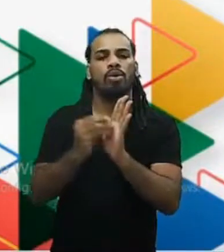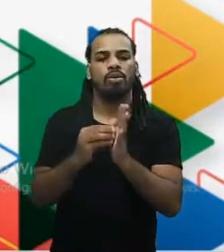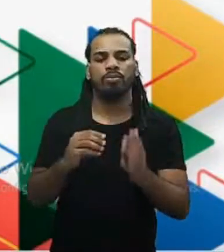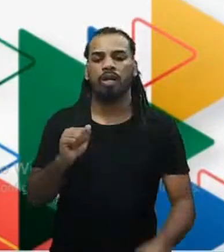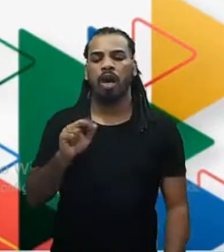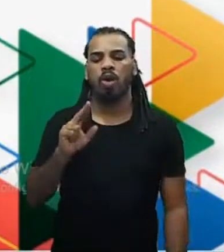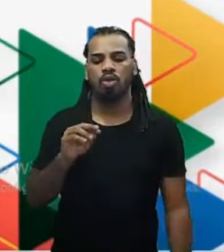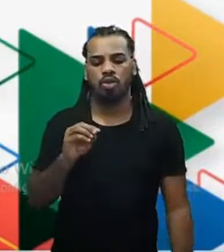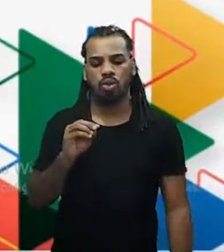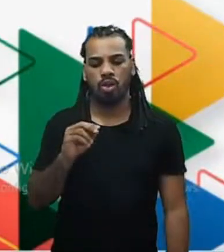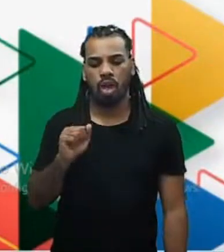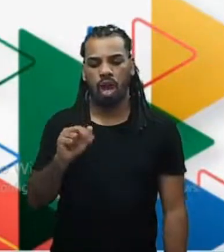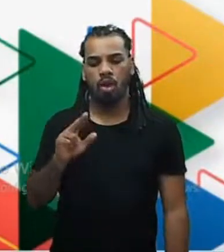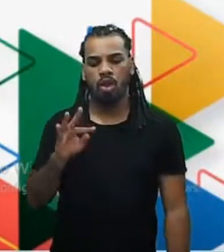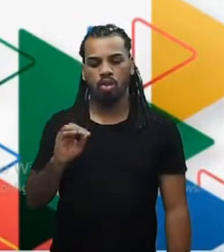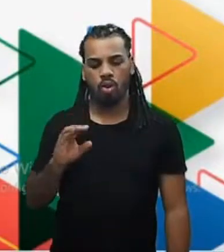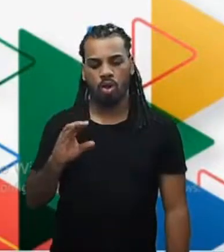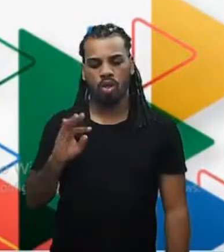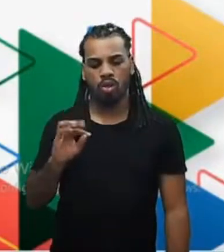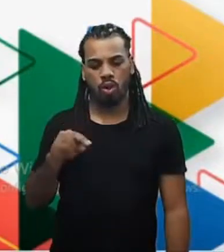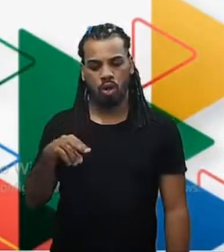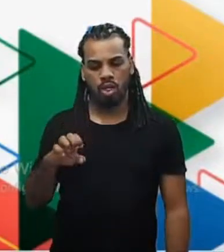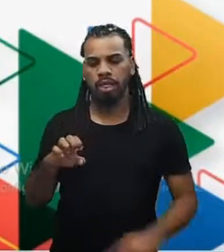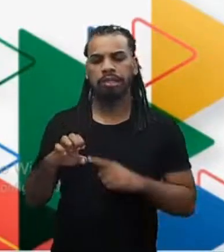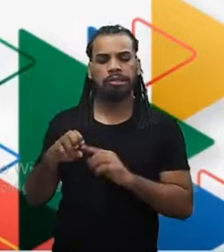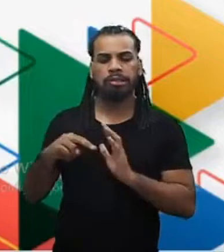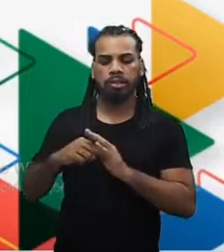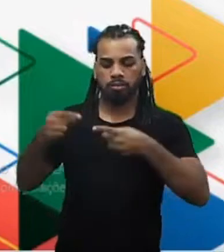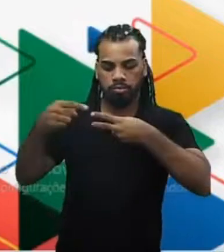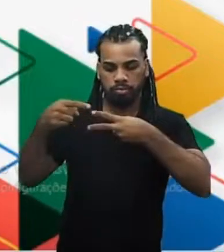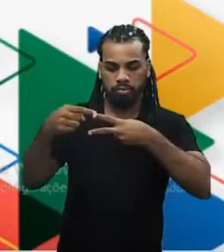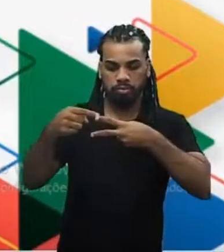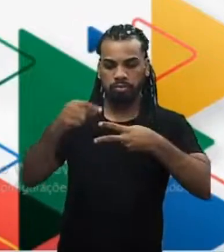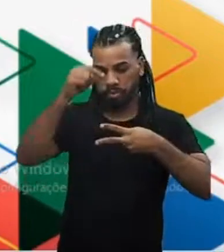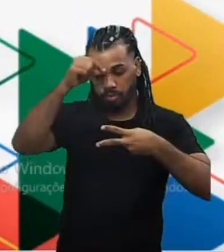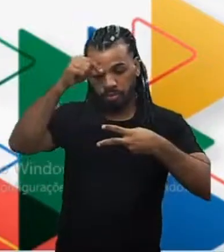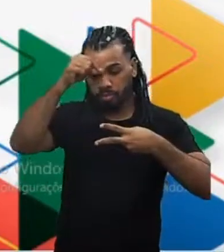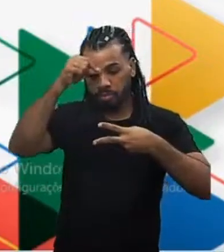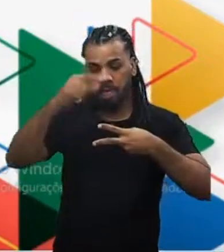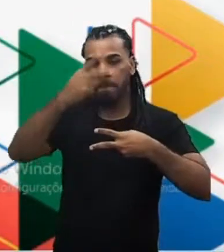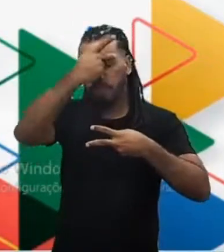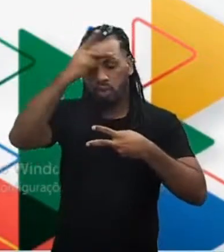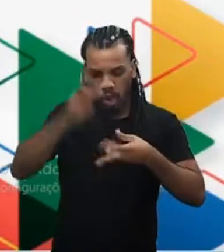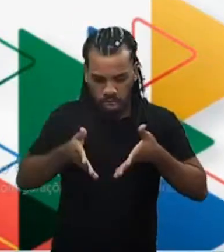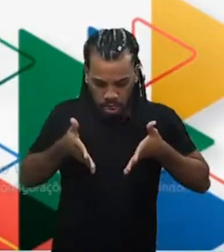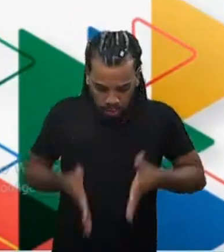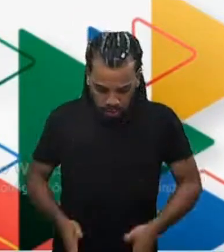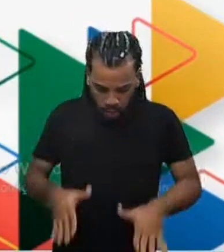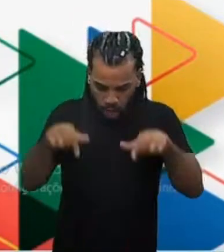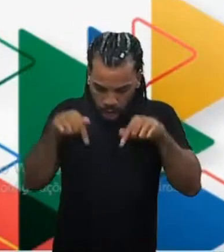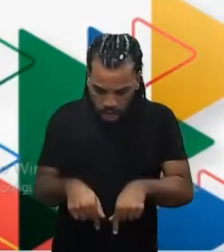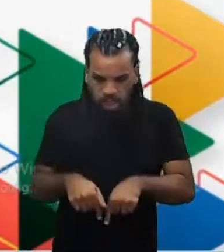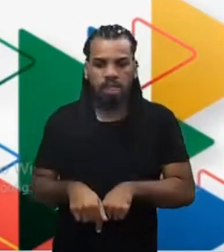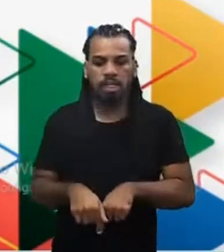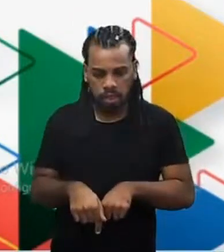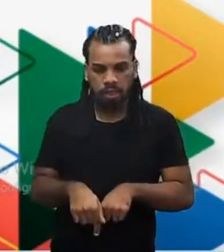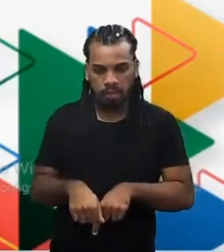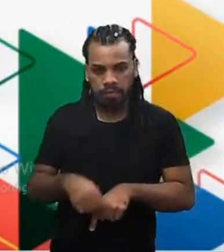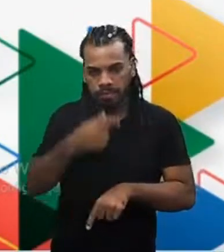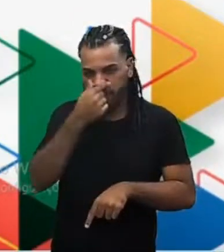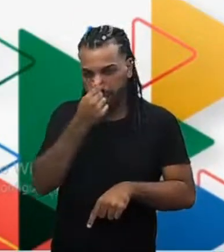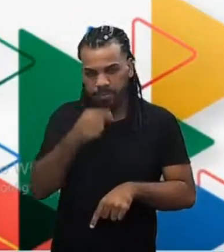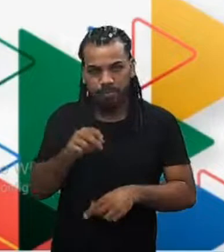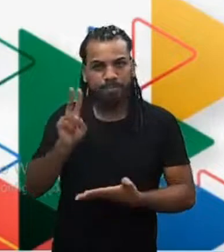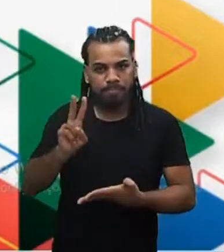Autoctone, pessoa que nasceu na região ou no território em que habita, no caso dos nossos